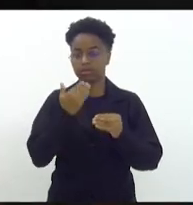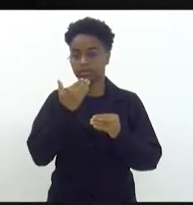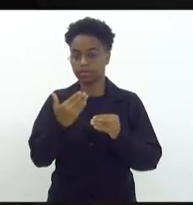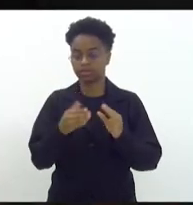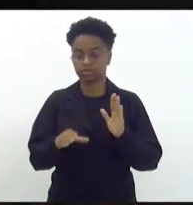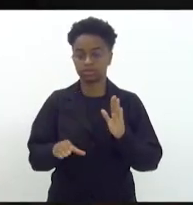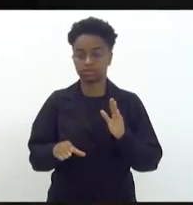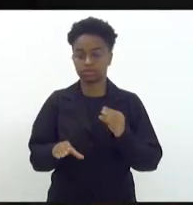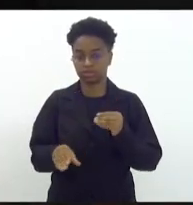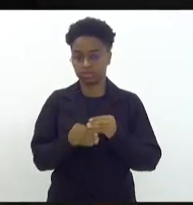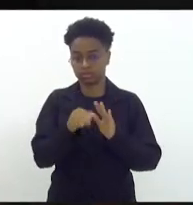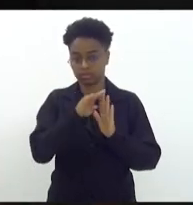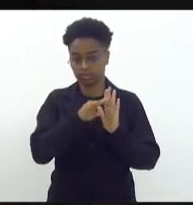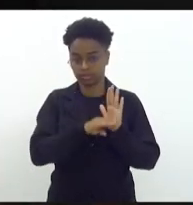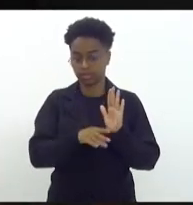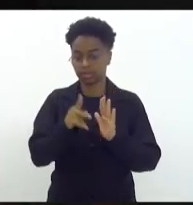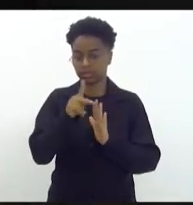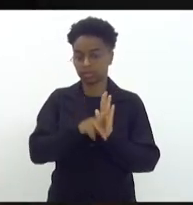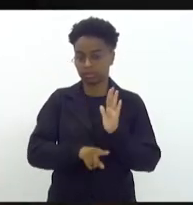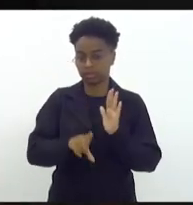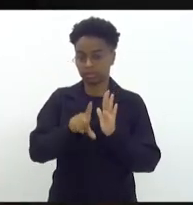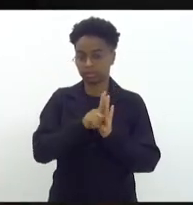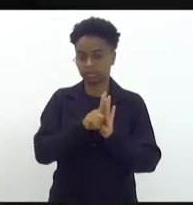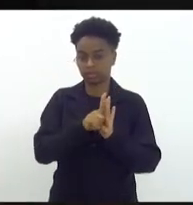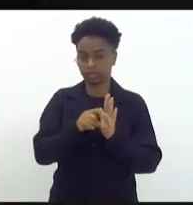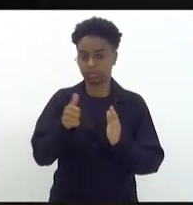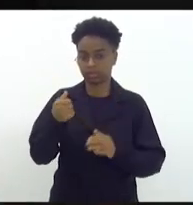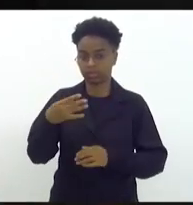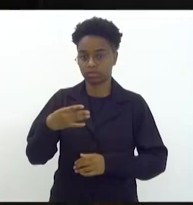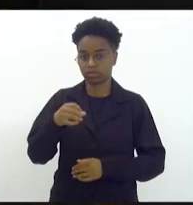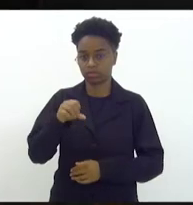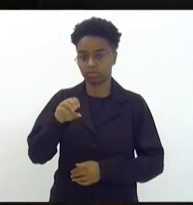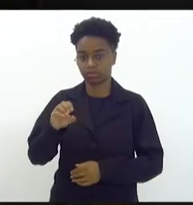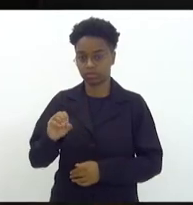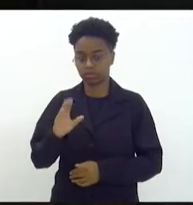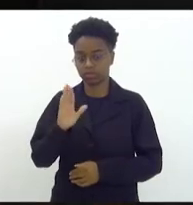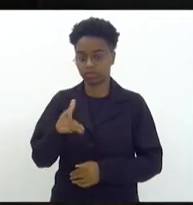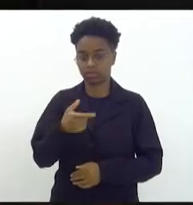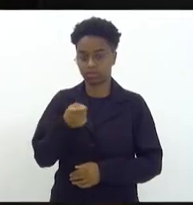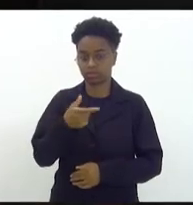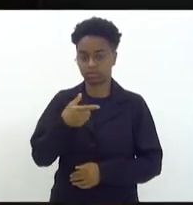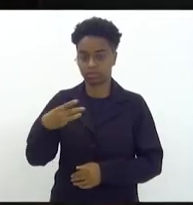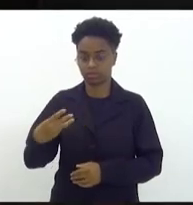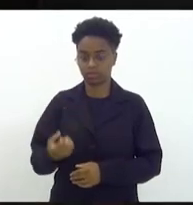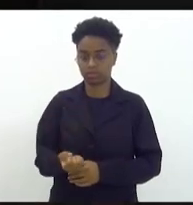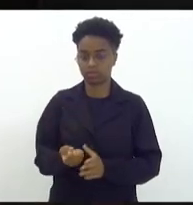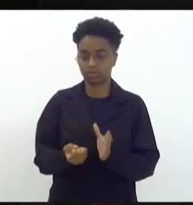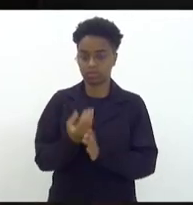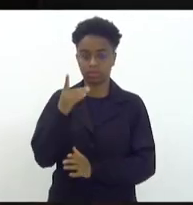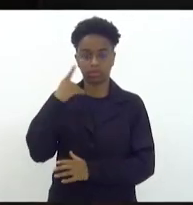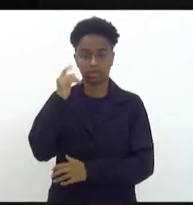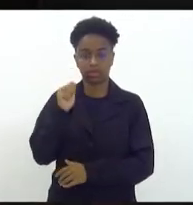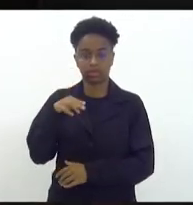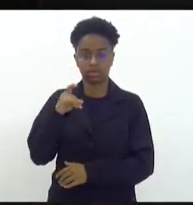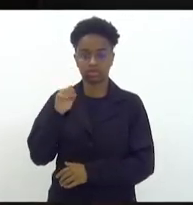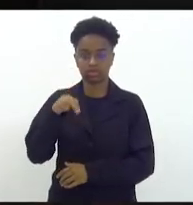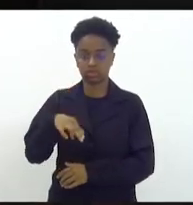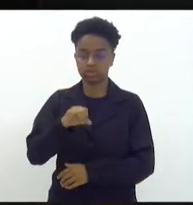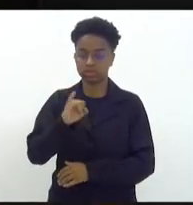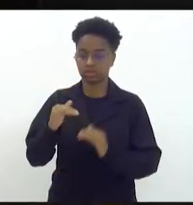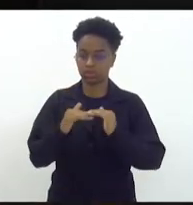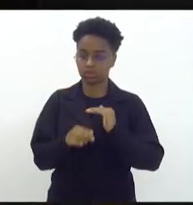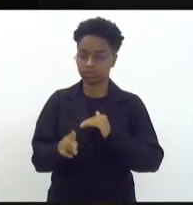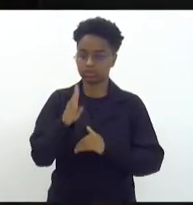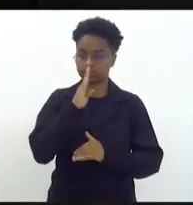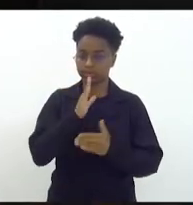inclusão na ordem do dia do projeto de lei 1490-23 do deputado Anderson Moraes. Senhores que aprovam, permaneçam como estão.